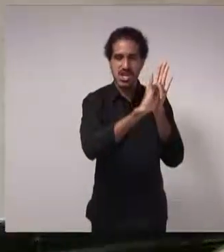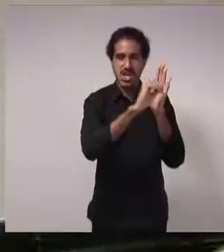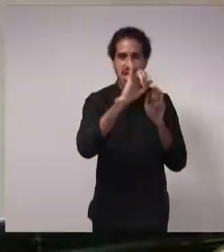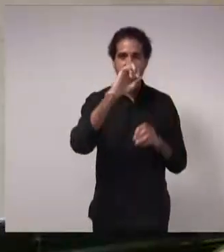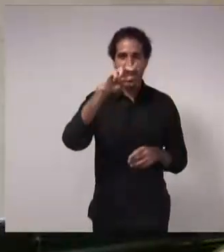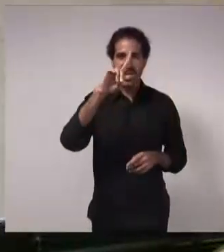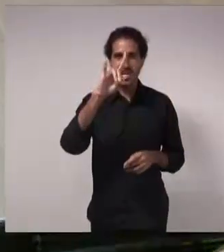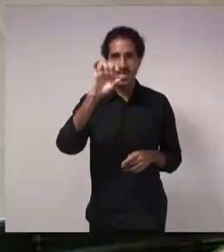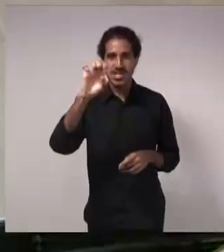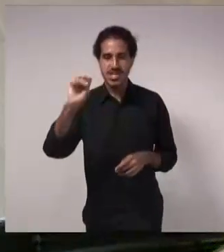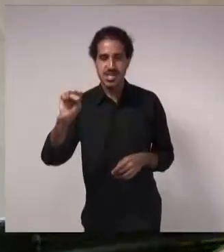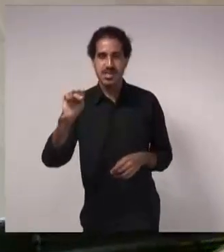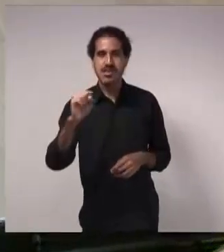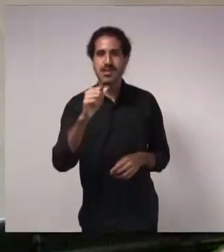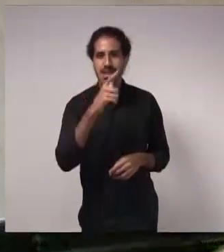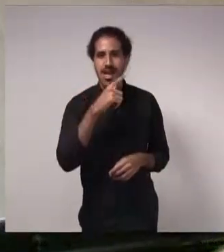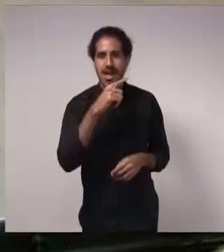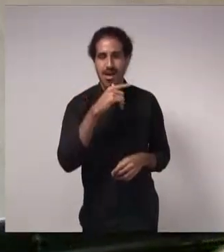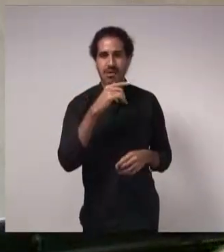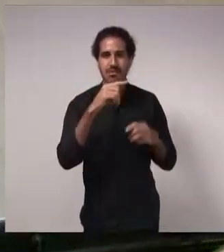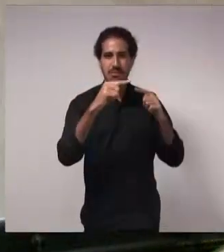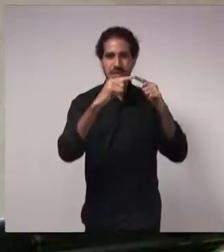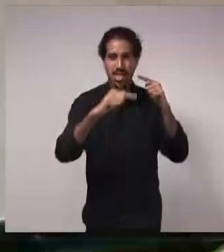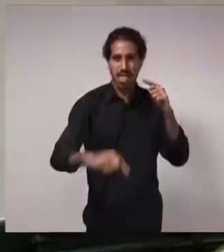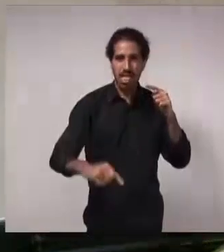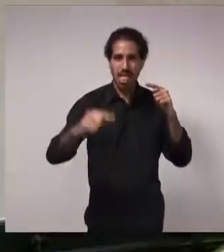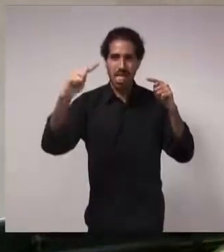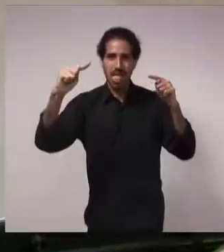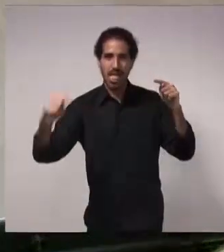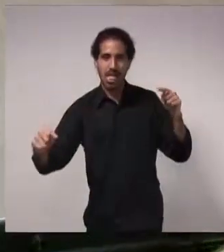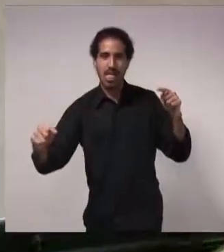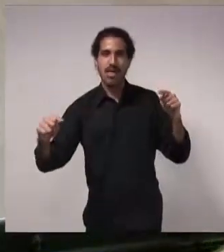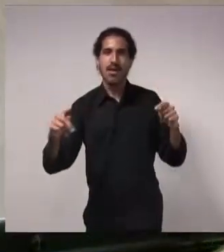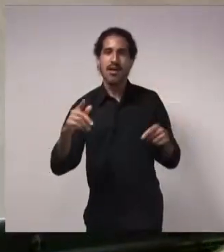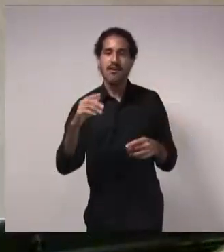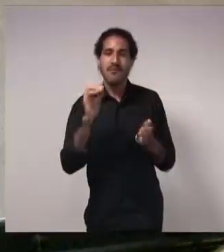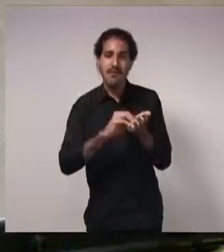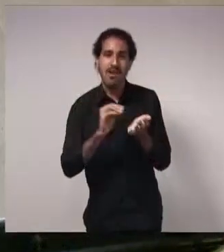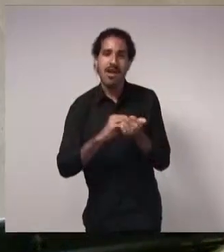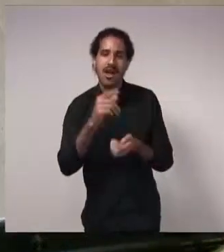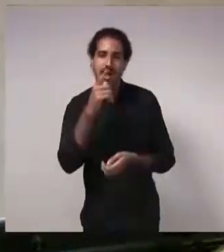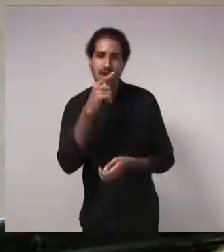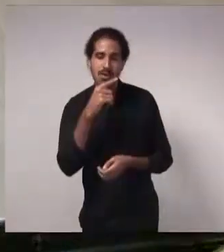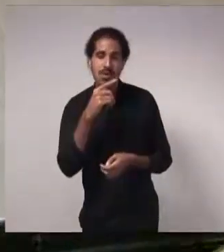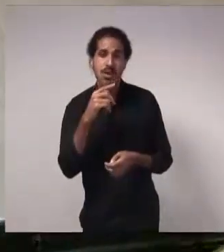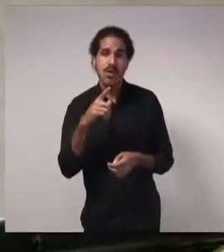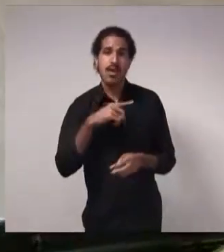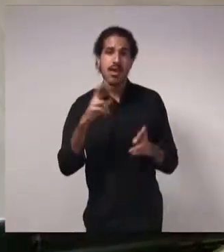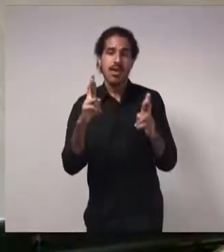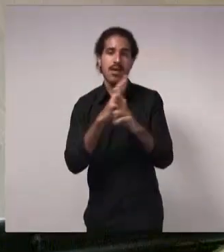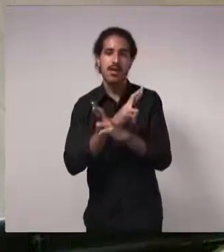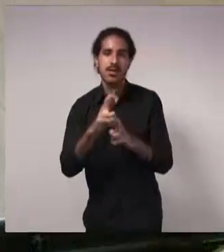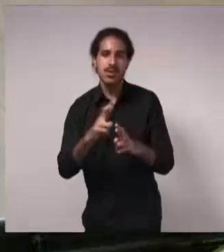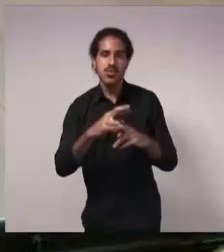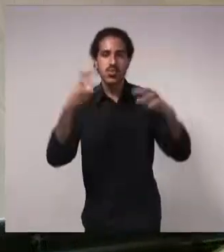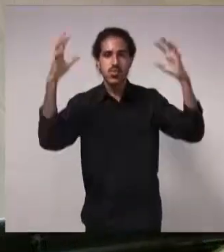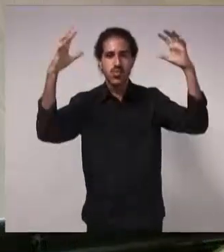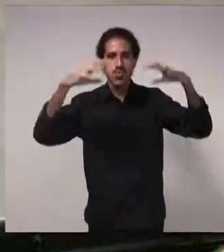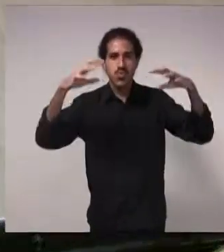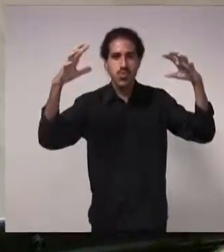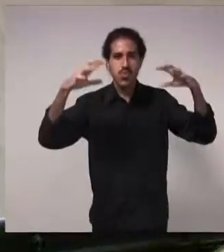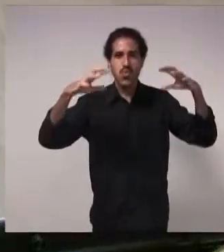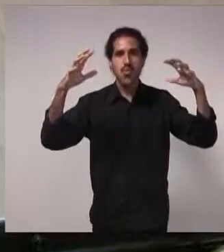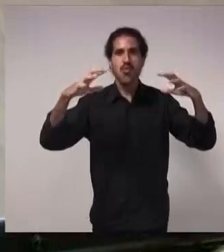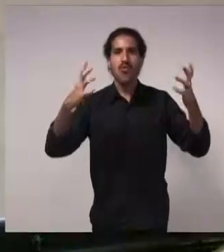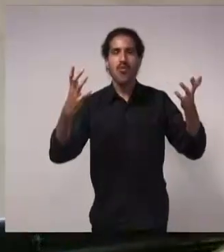não apenas na agricultura, mas também demanda urbana. Isso aliado a um regime de chuvas que